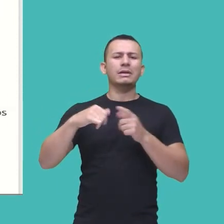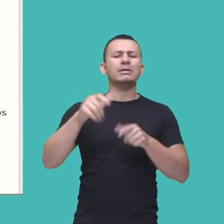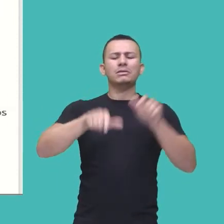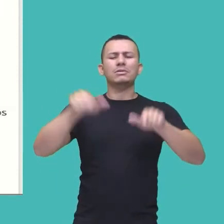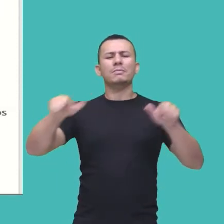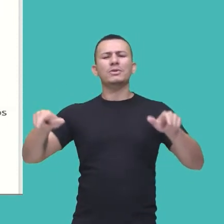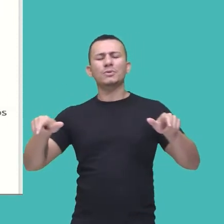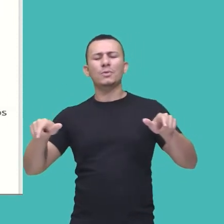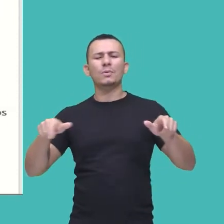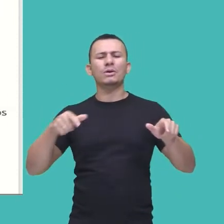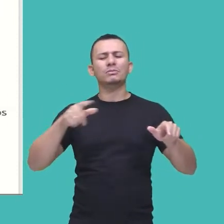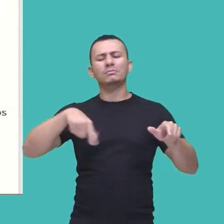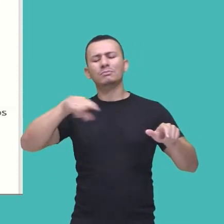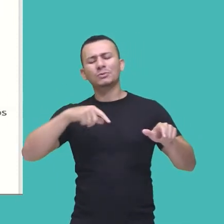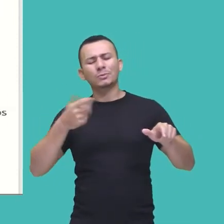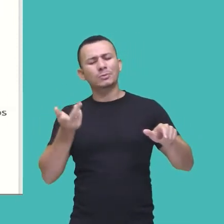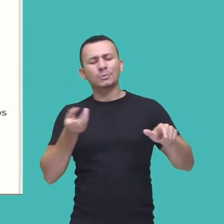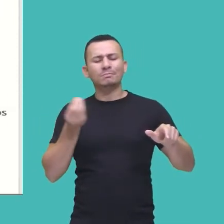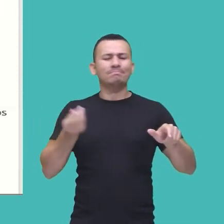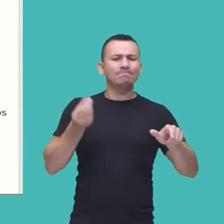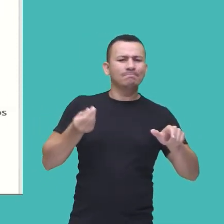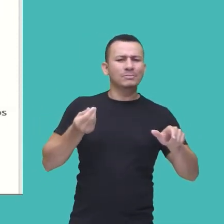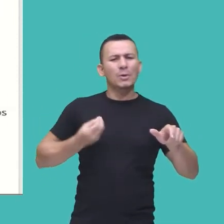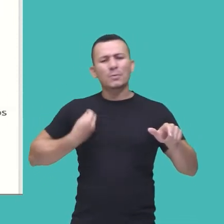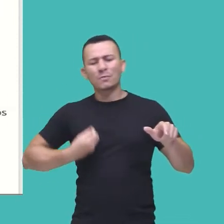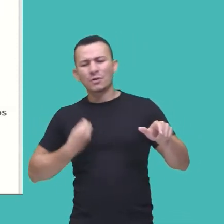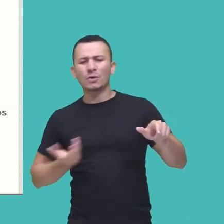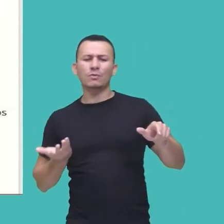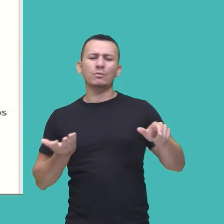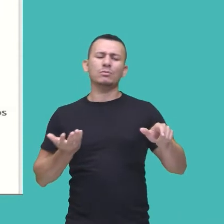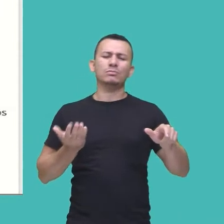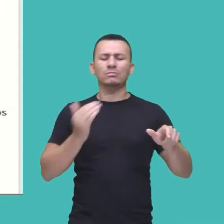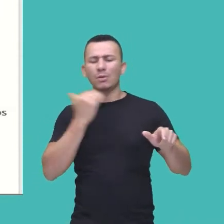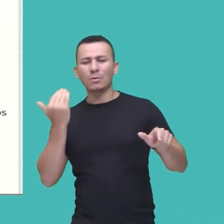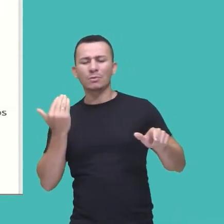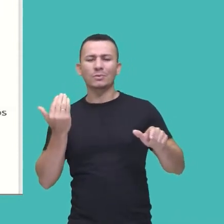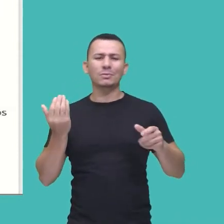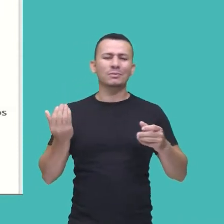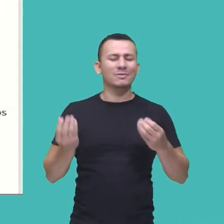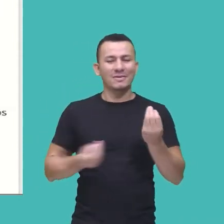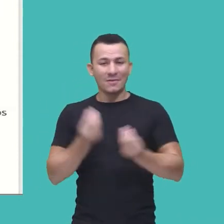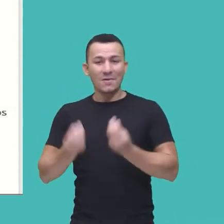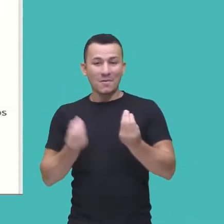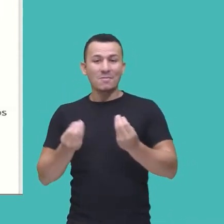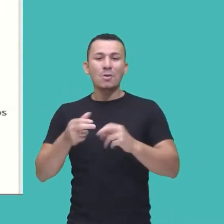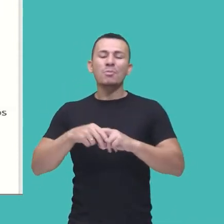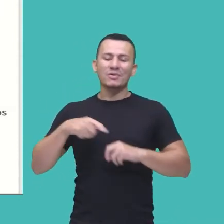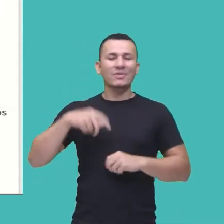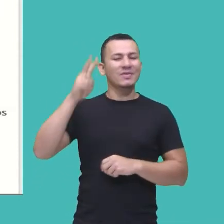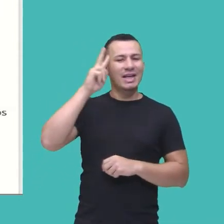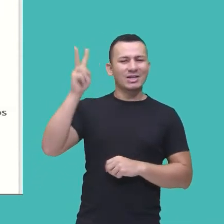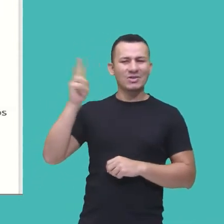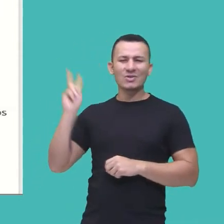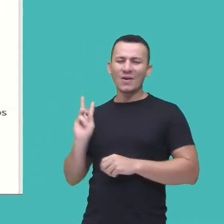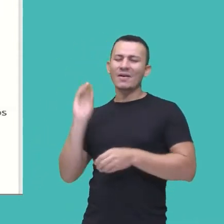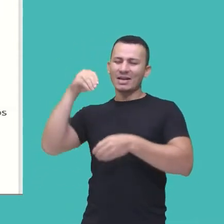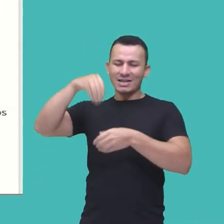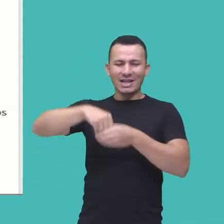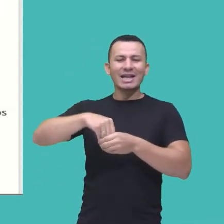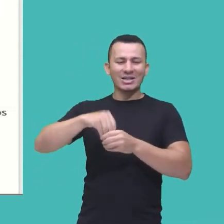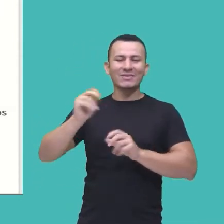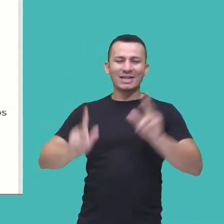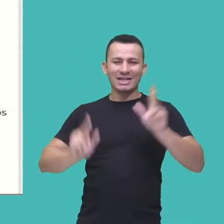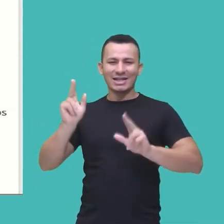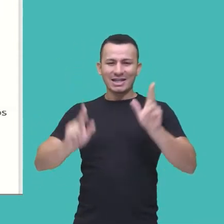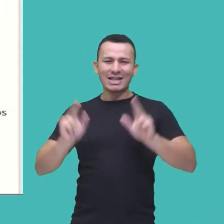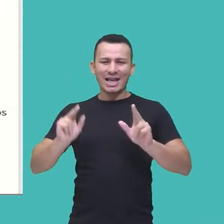nessa dubialidade se eles estão vivos, se não estão, porque acontecem aquelas histórias bizarras naquela ilha,